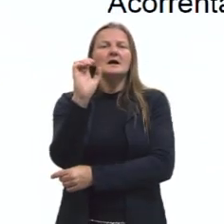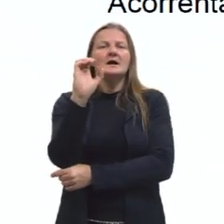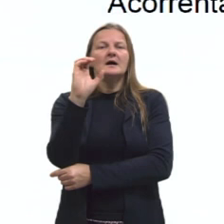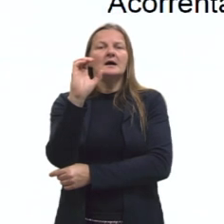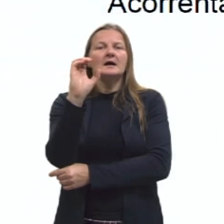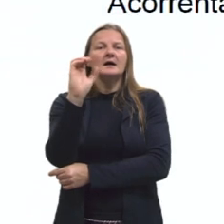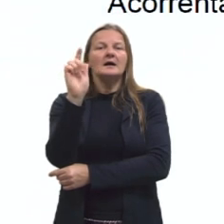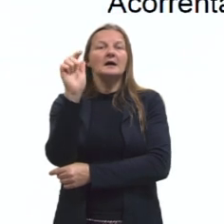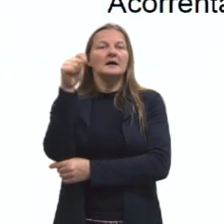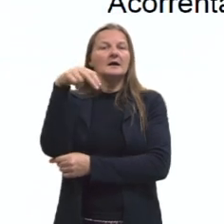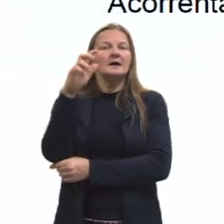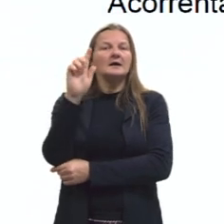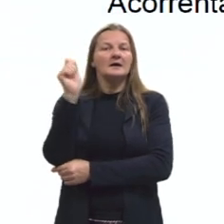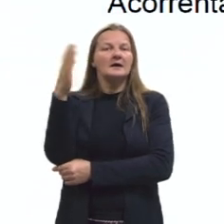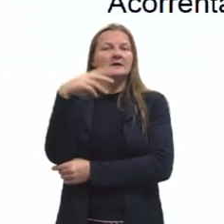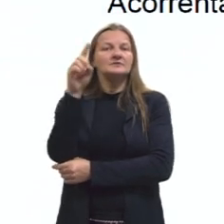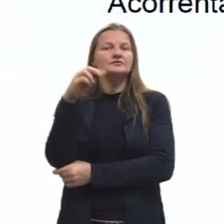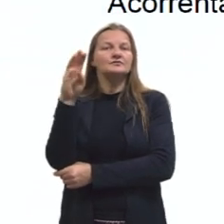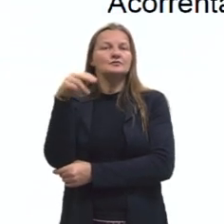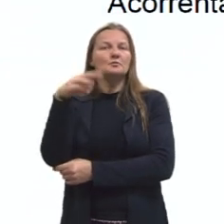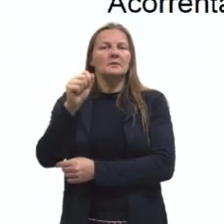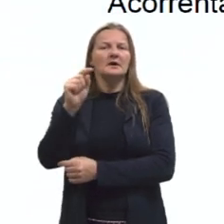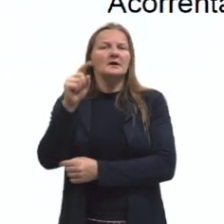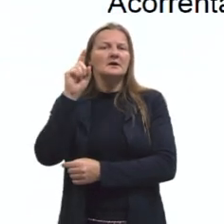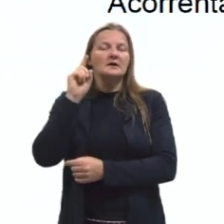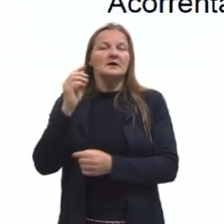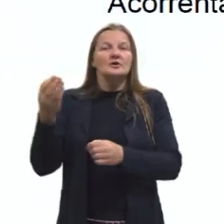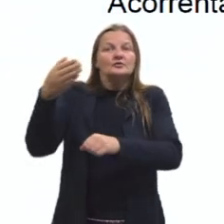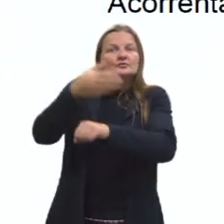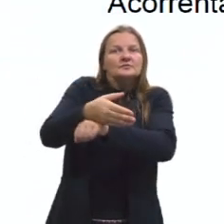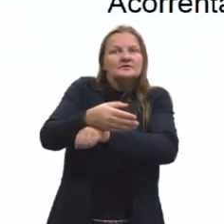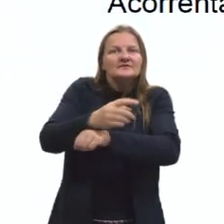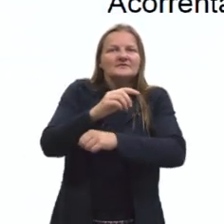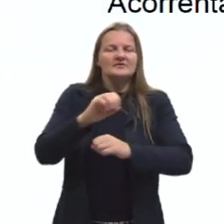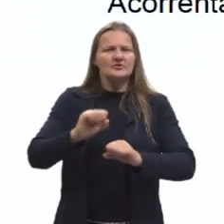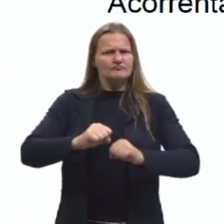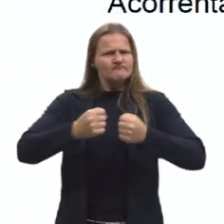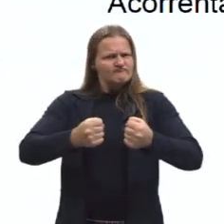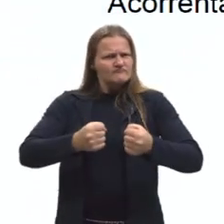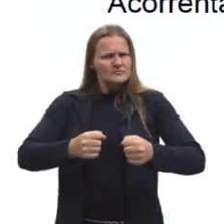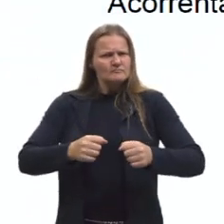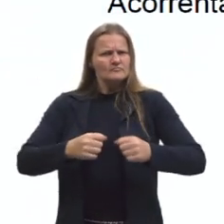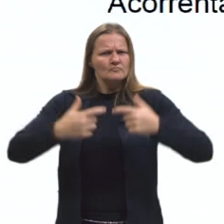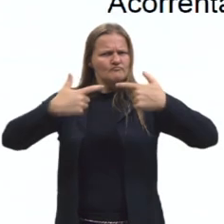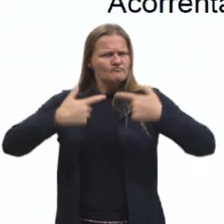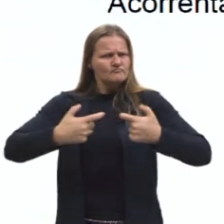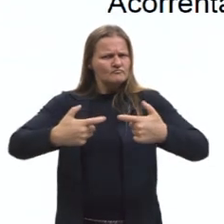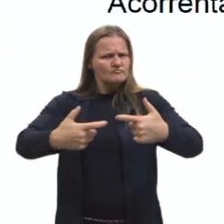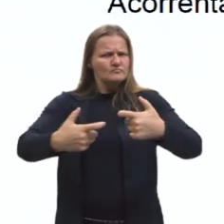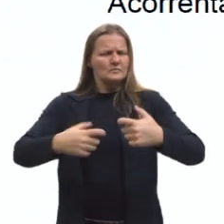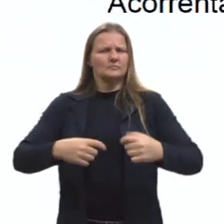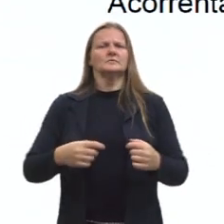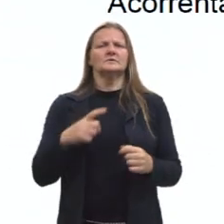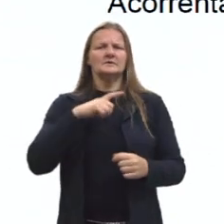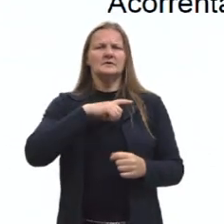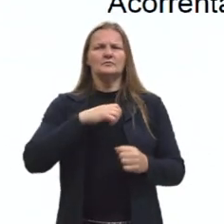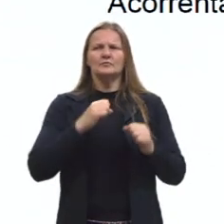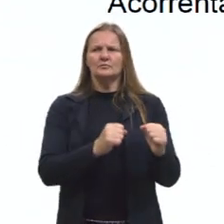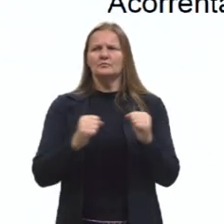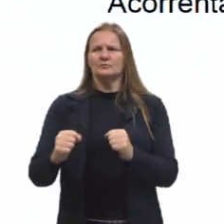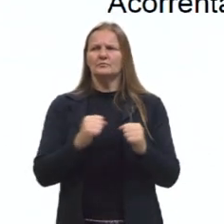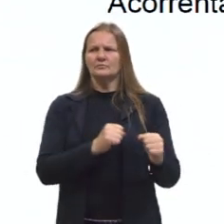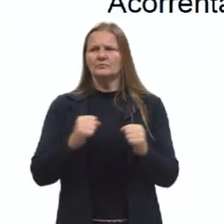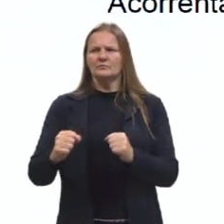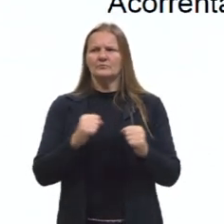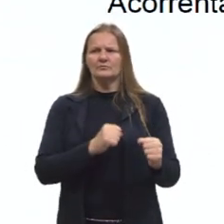Quando o Zumbi chegar, o que vai acontecer? Zumbi é senhor das guerras, é senhor das demandas. Quando o Zumbi